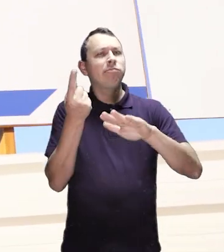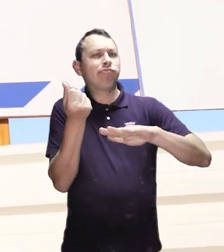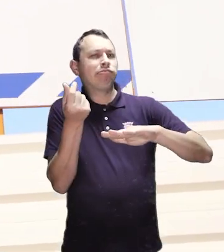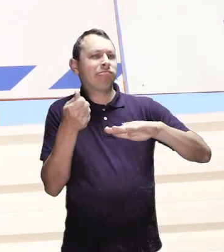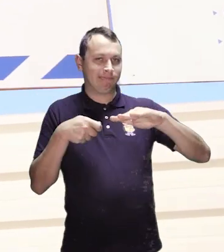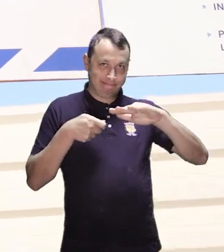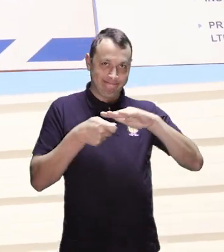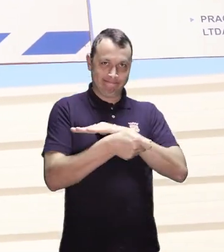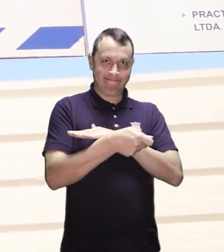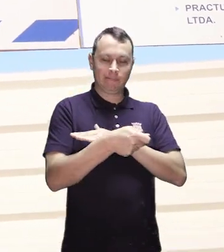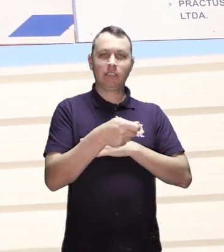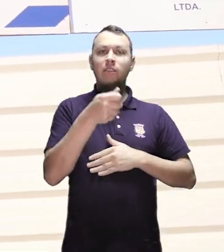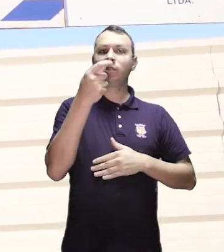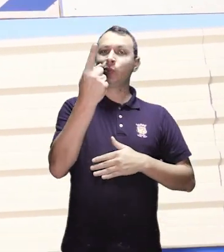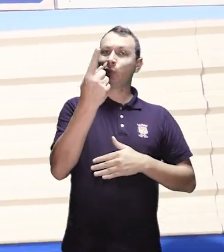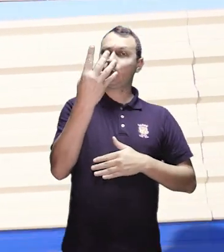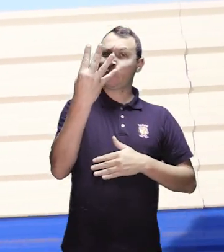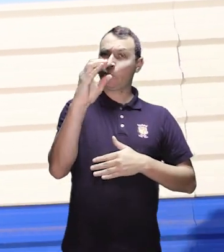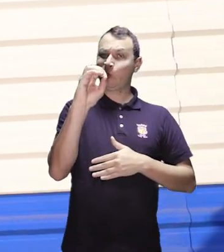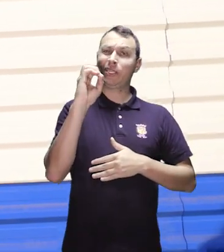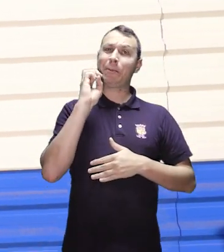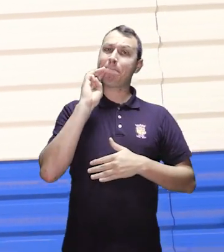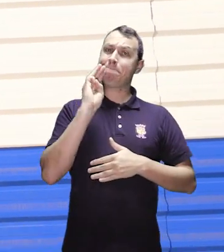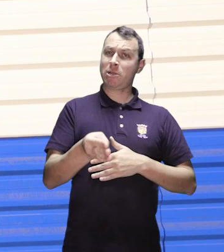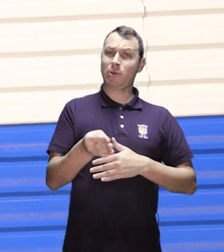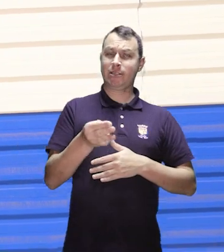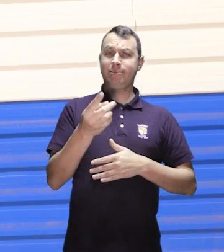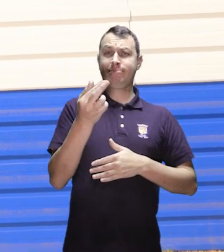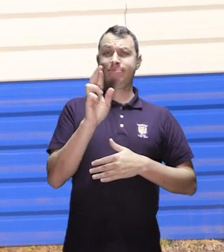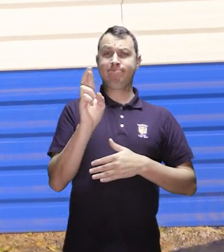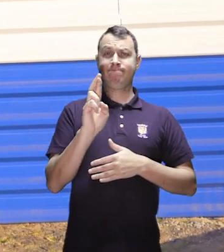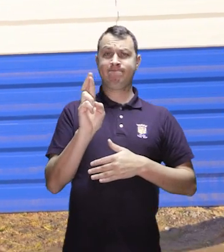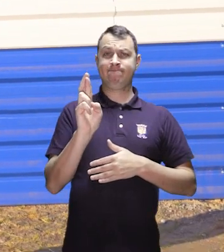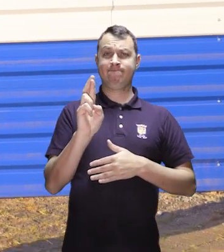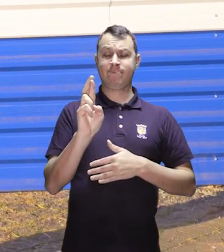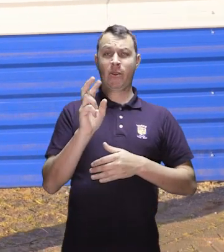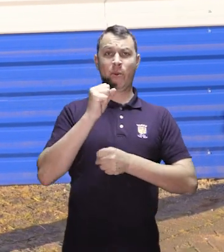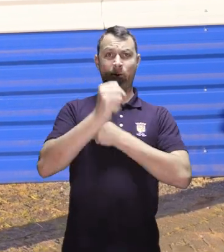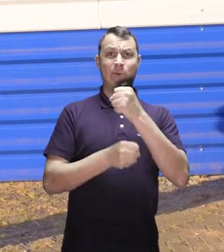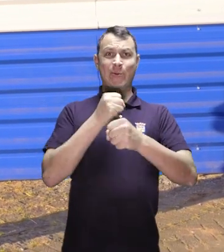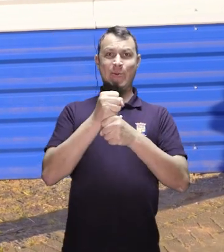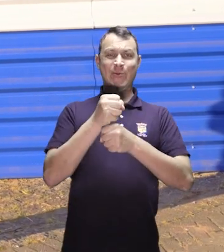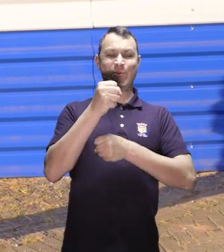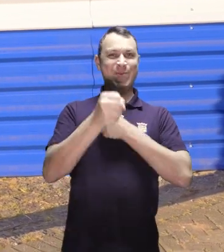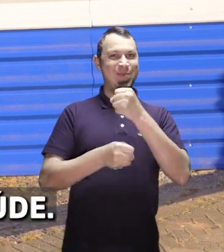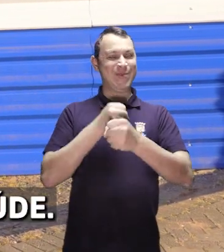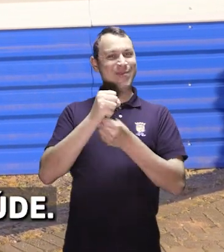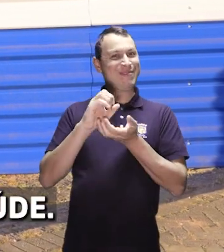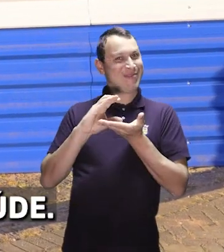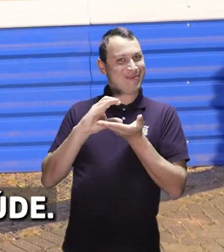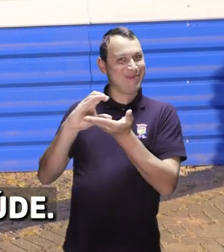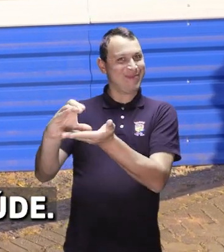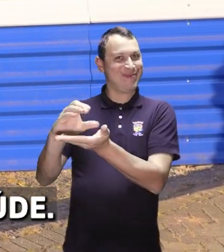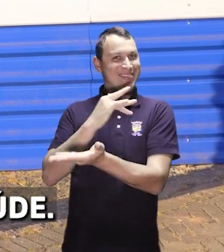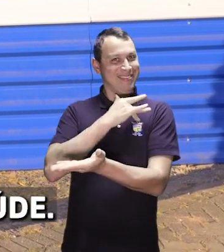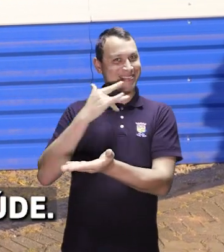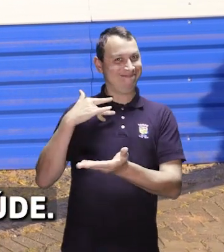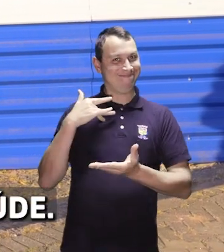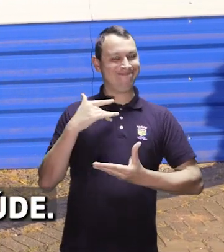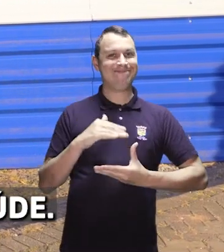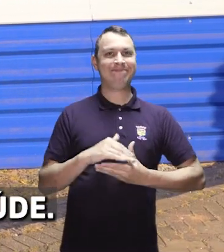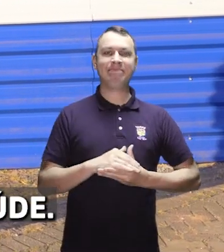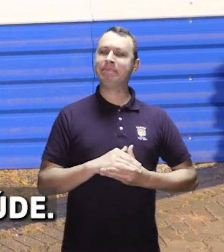atendimento de qualidade é preciso investimento, e são mais de 140 milhões de reais disponibilizados